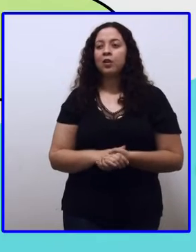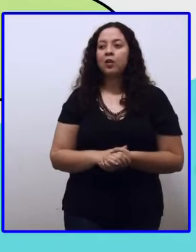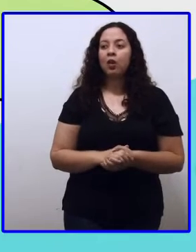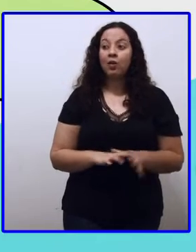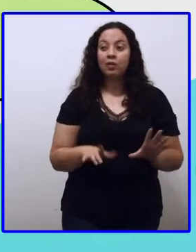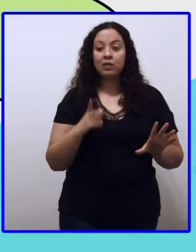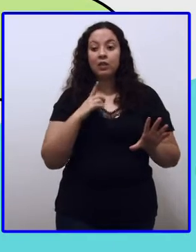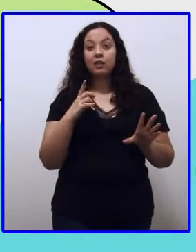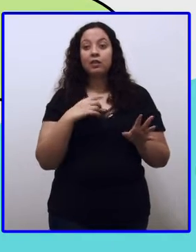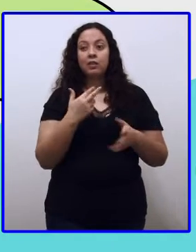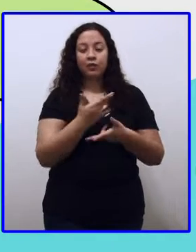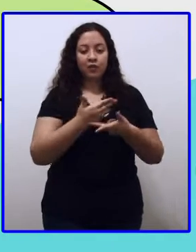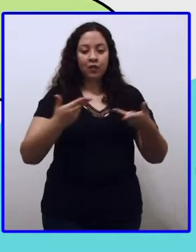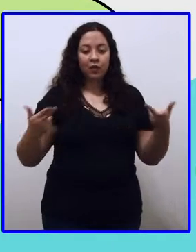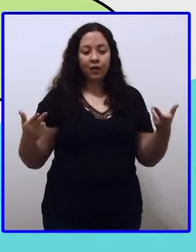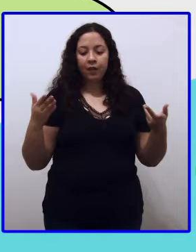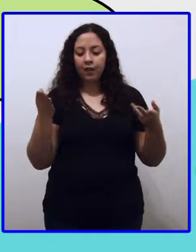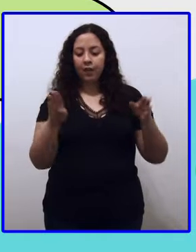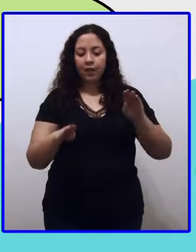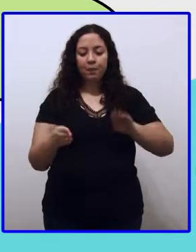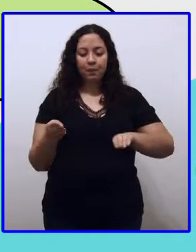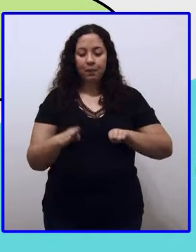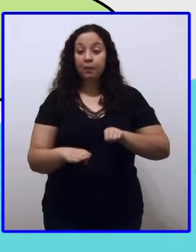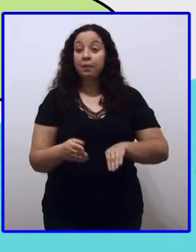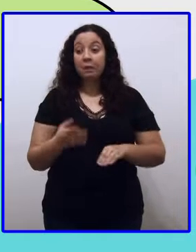Temos, então, diversas cartas.